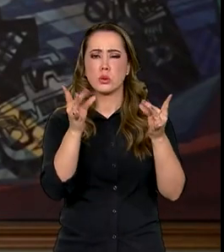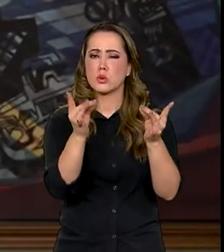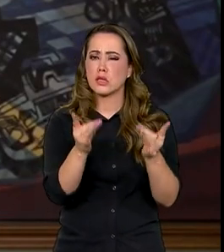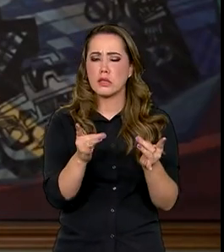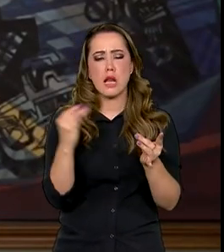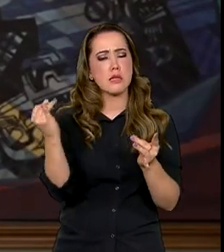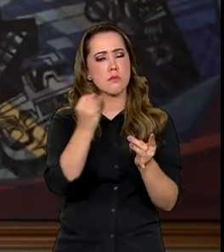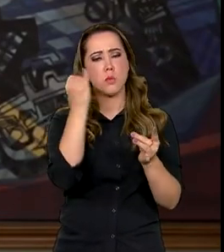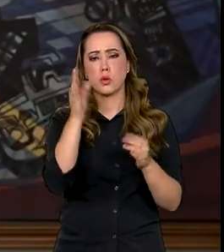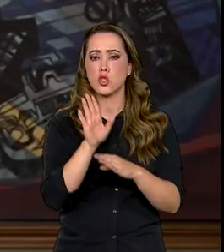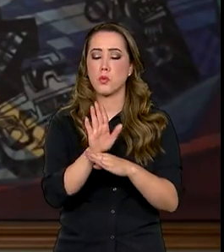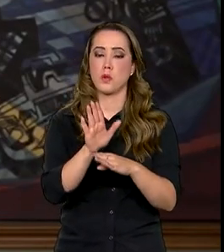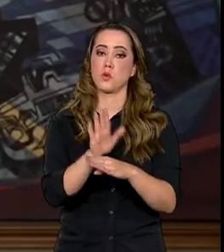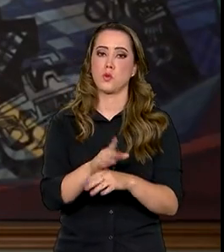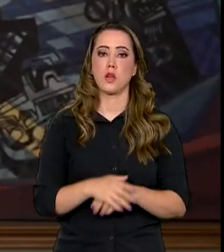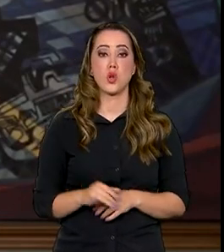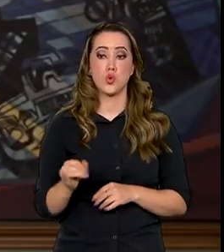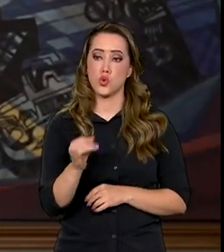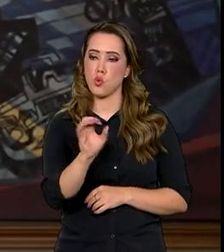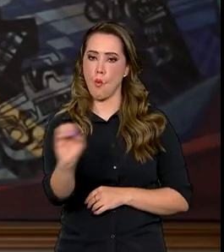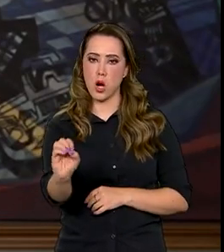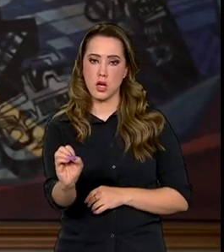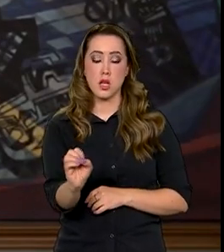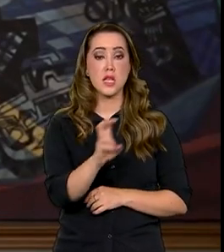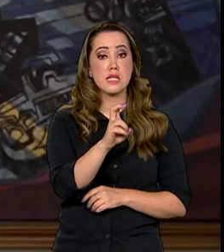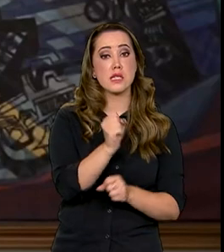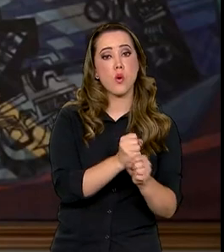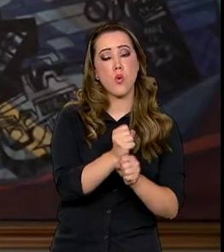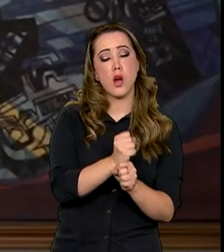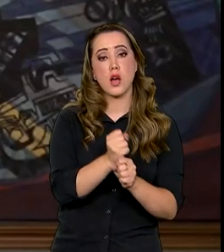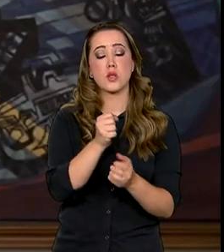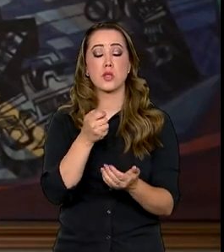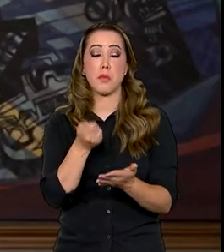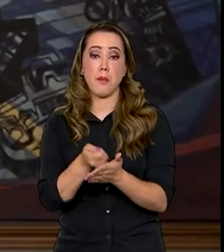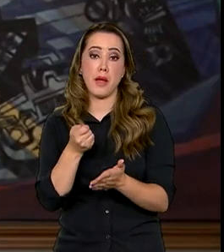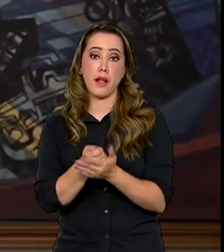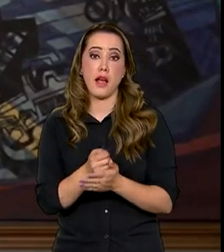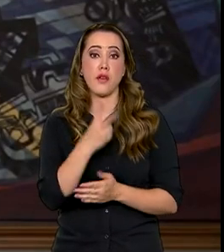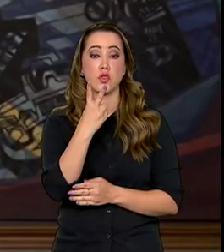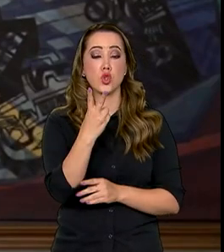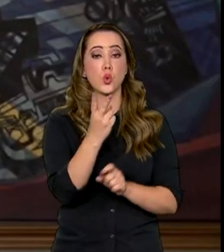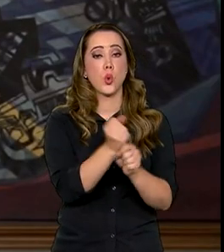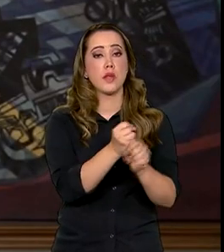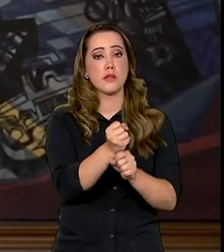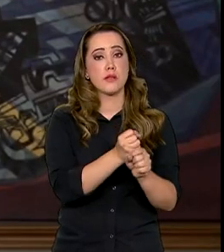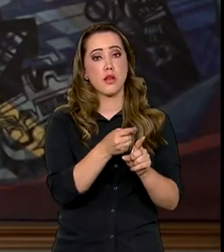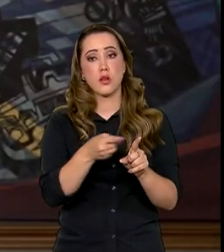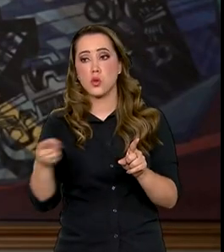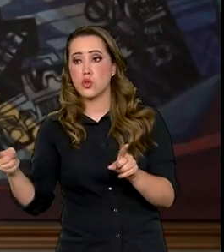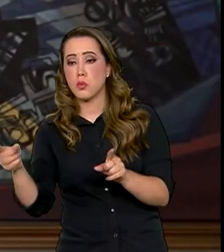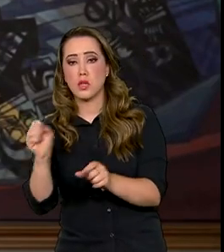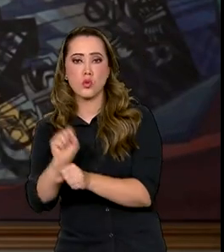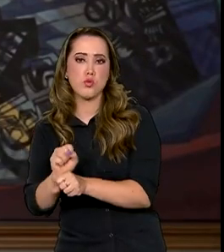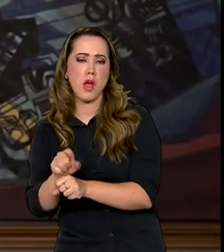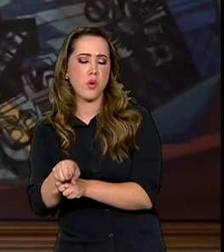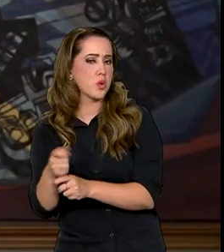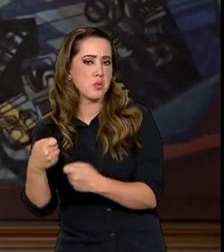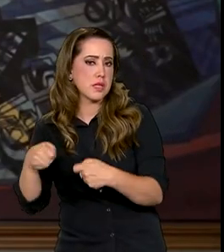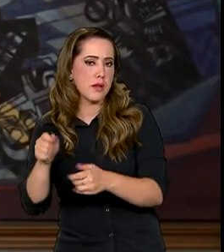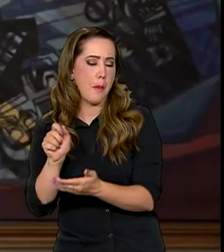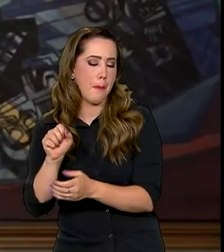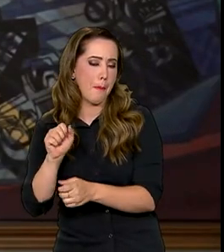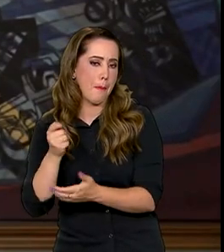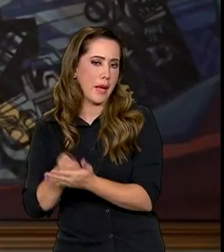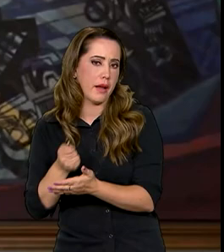favorecidas possíveis. Sem juros, cinco anos para pagar, dois anos de carência. Até dois milhões e meio de reais. E tem um bilhão de reais já na